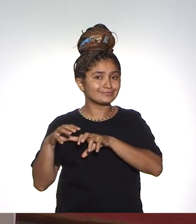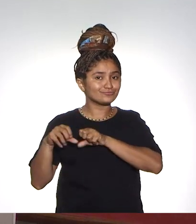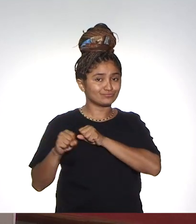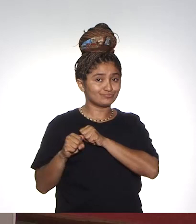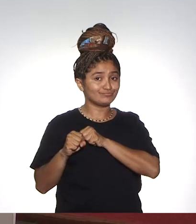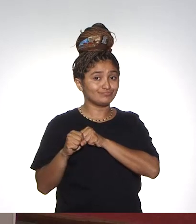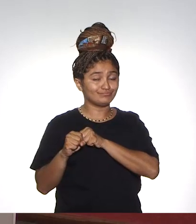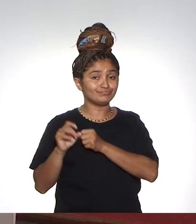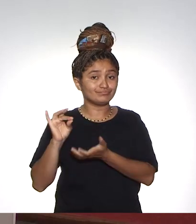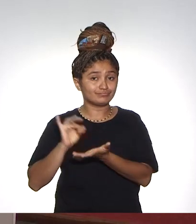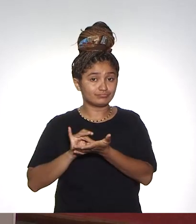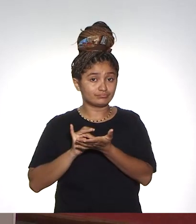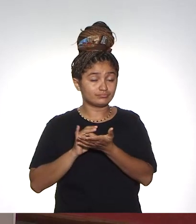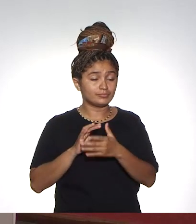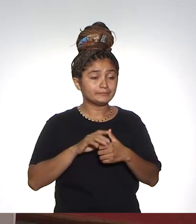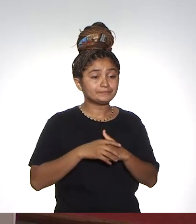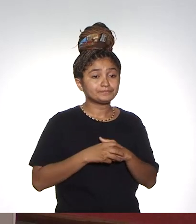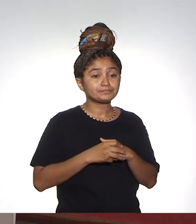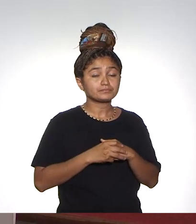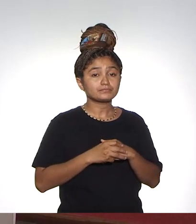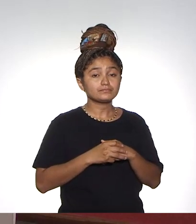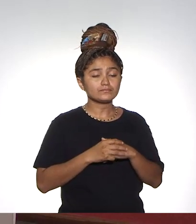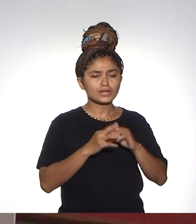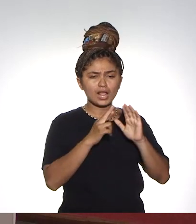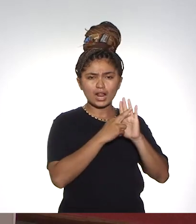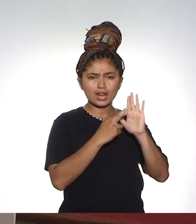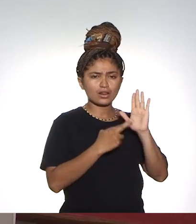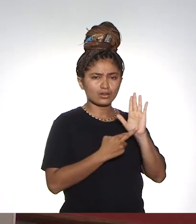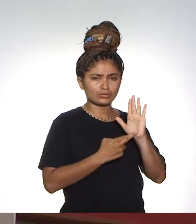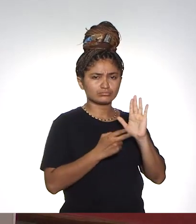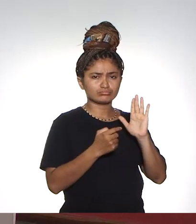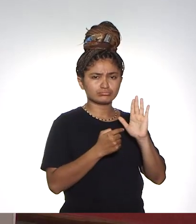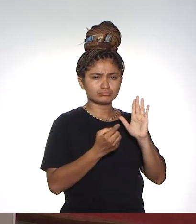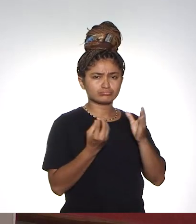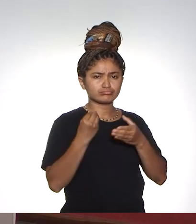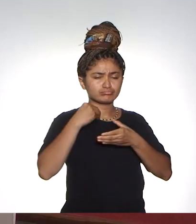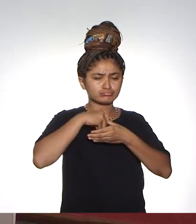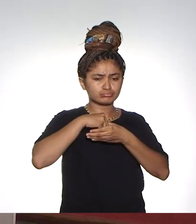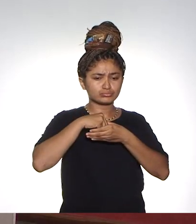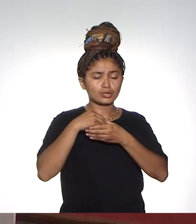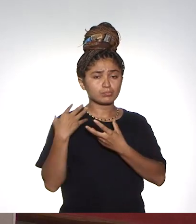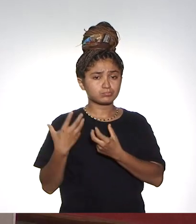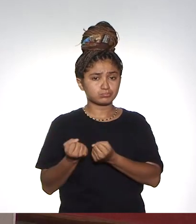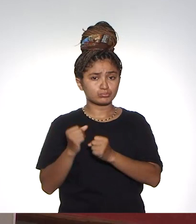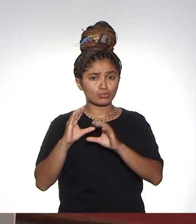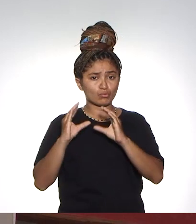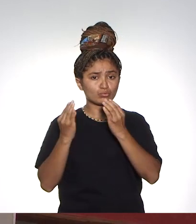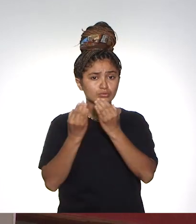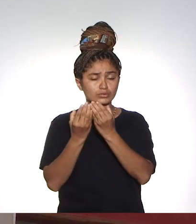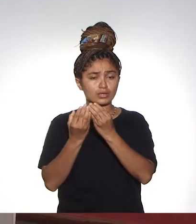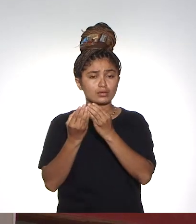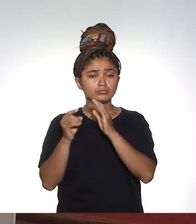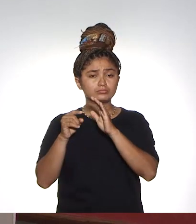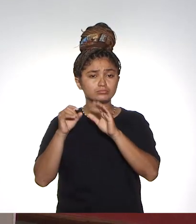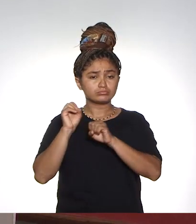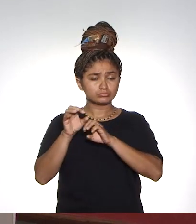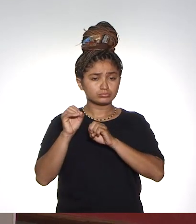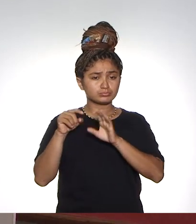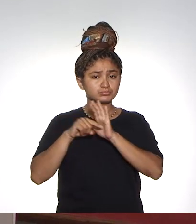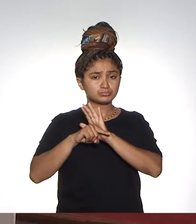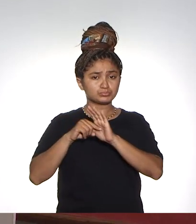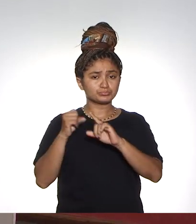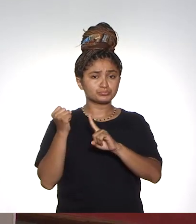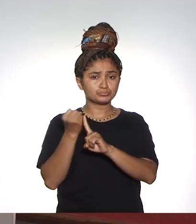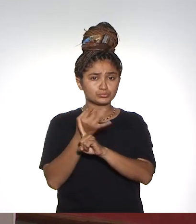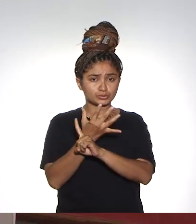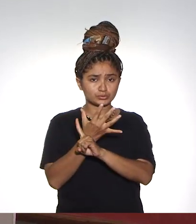antes mesmo do processo de formação. Essa resolução também, essa normativa interna aprovada pelo nosso Conselho de Ensino, Pesquisa e